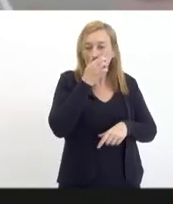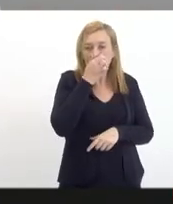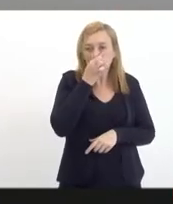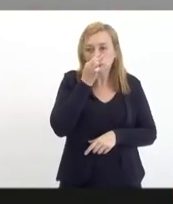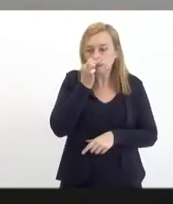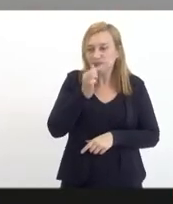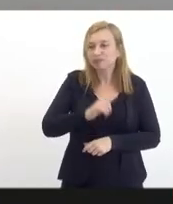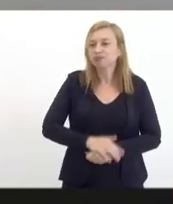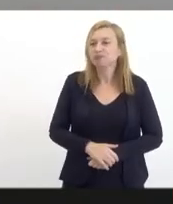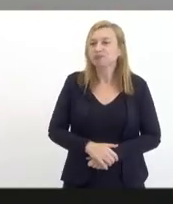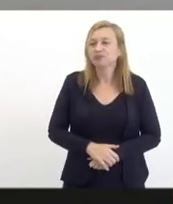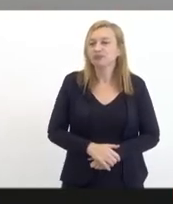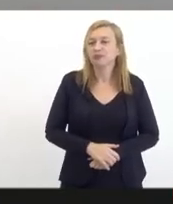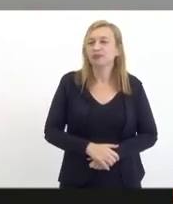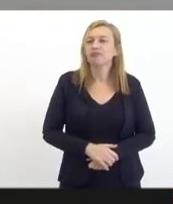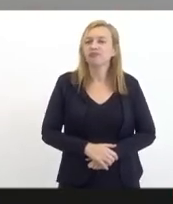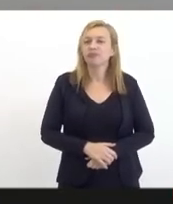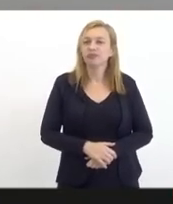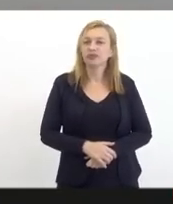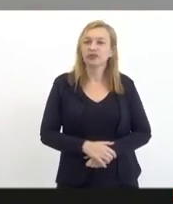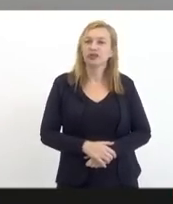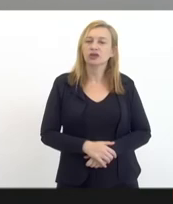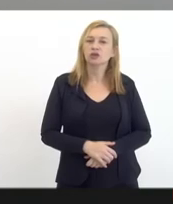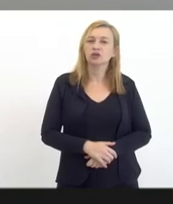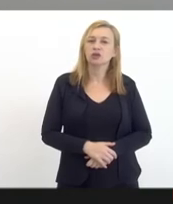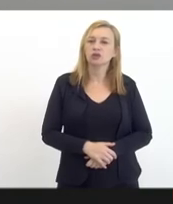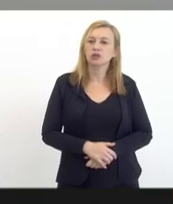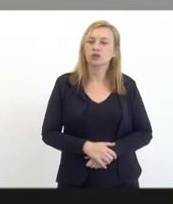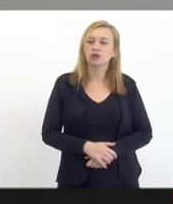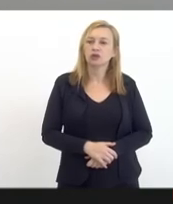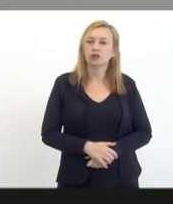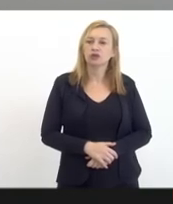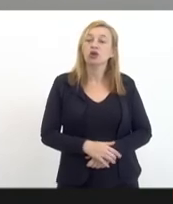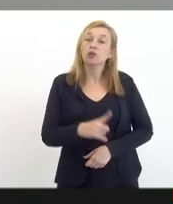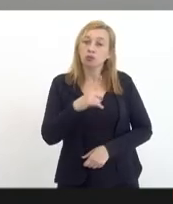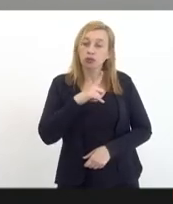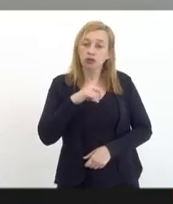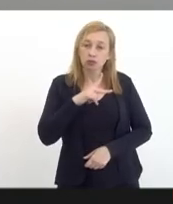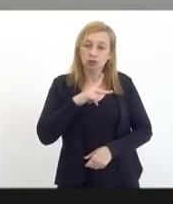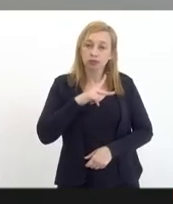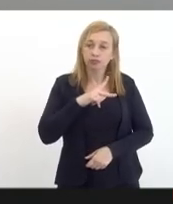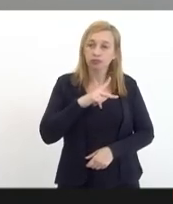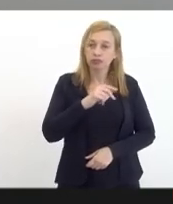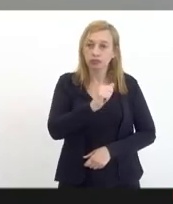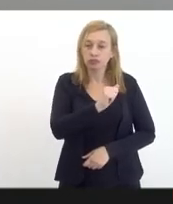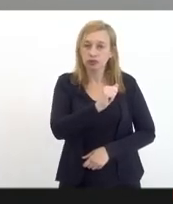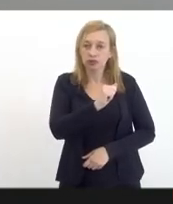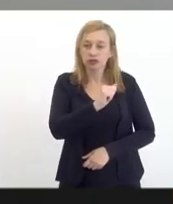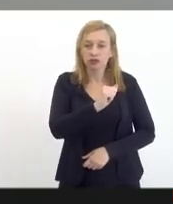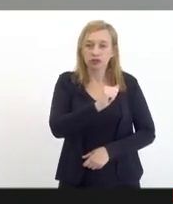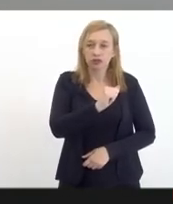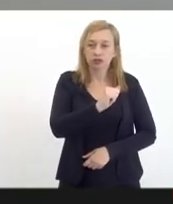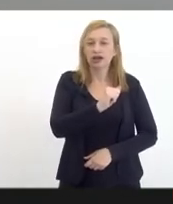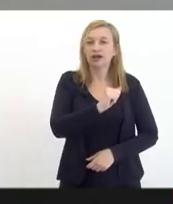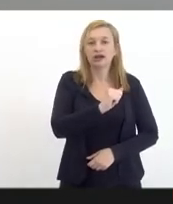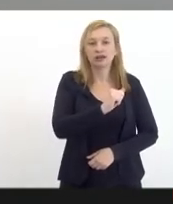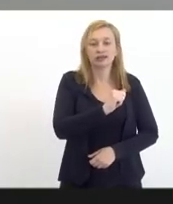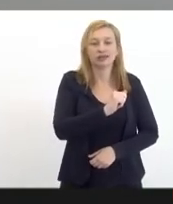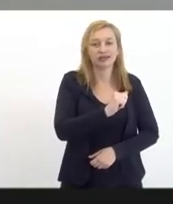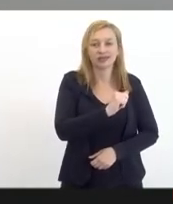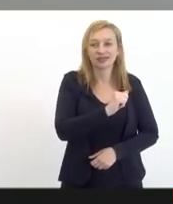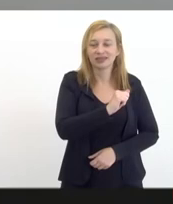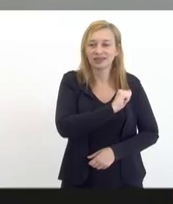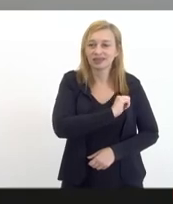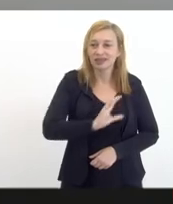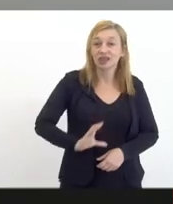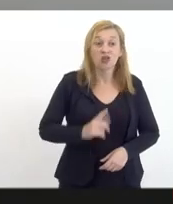exaurir todos mas sem dúvida alguma eu acho que o próprio André que da presidência da Assembleia consegue lançar um olhar